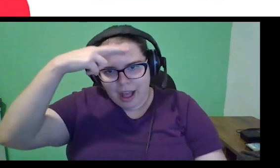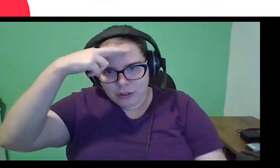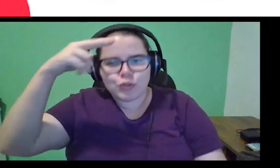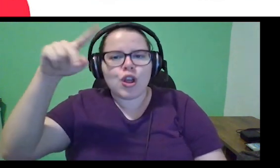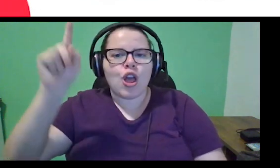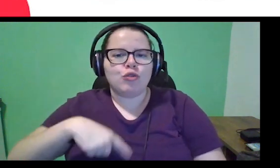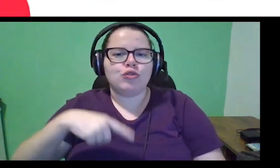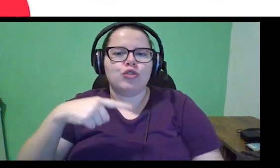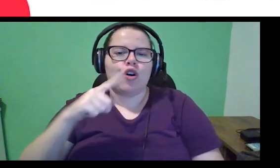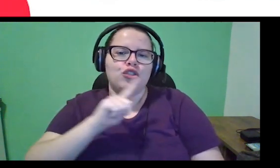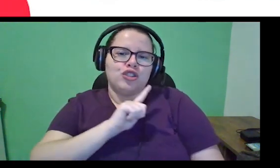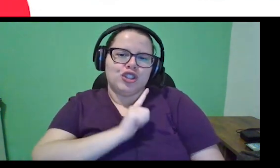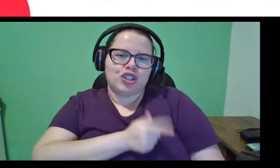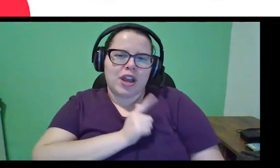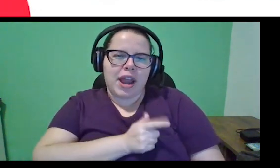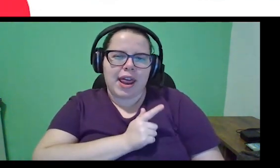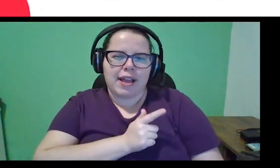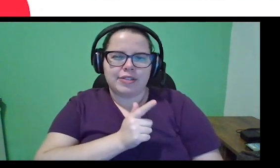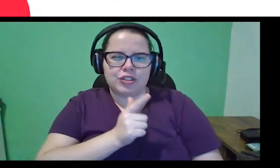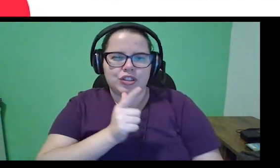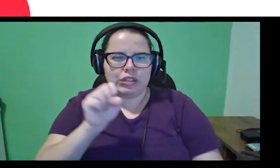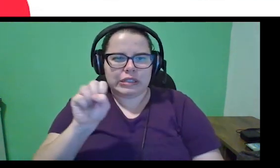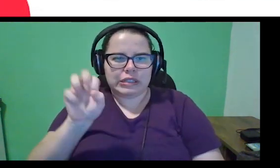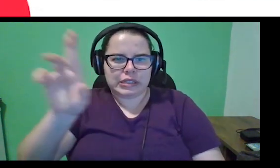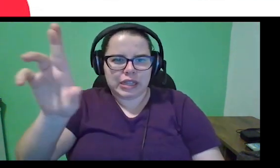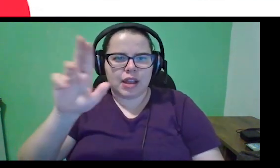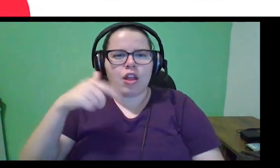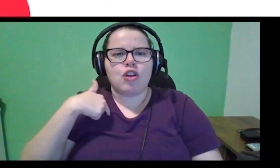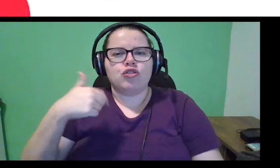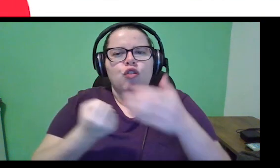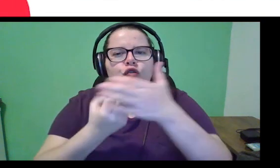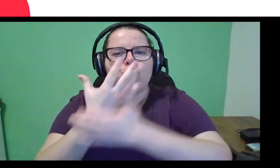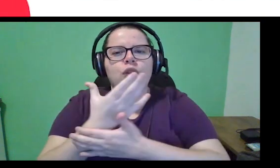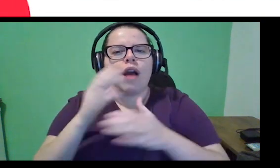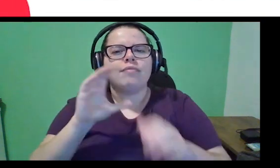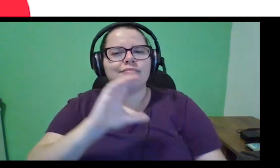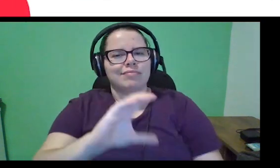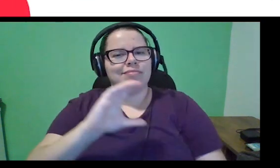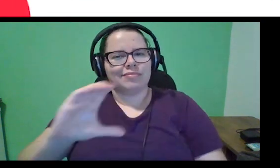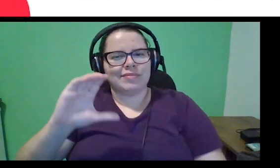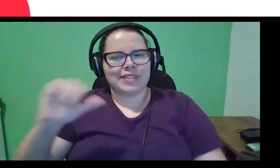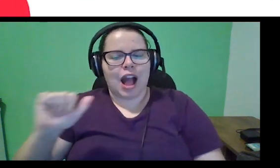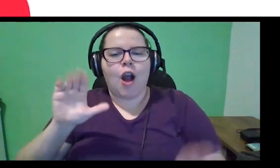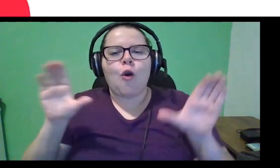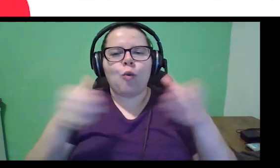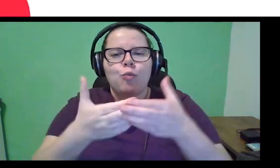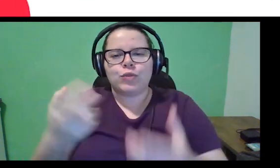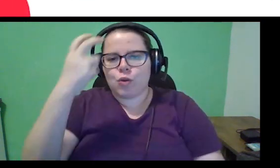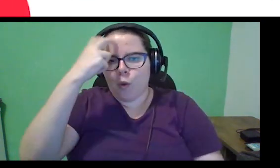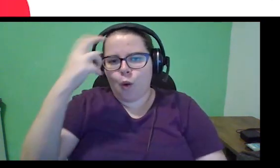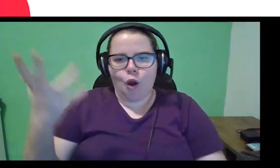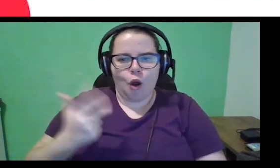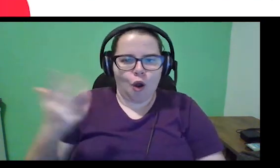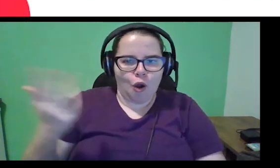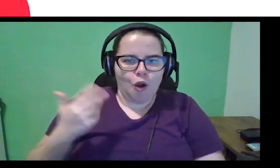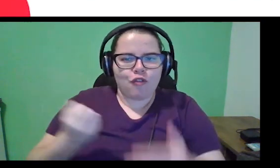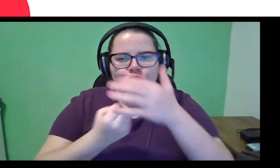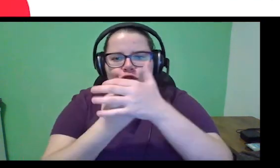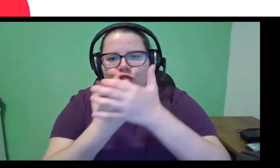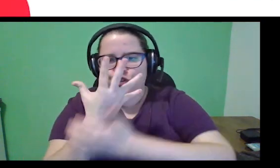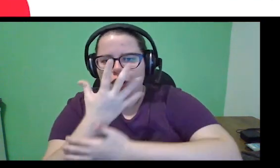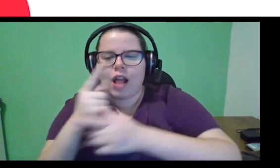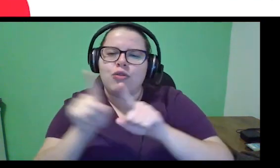estou lá em torno de um ano e meio, sou fundador da comunidade de cultura ágil, né, um dos fundadores, né,